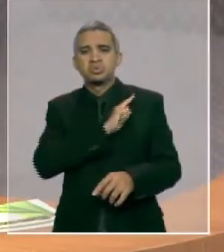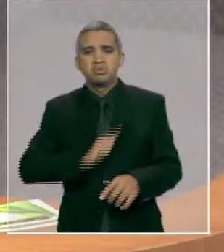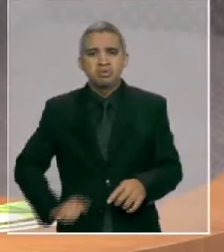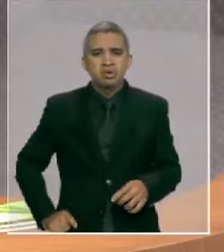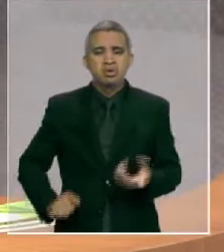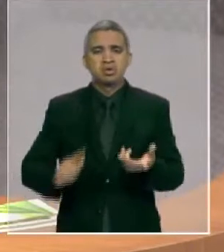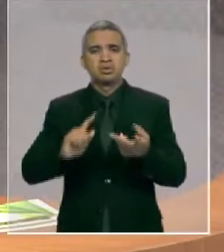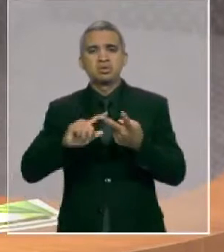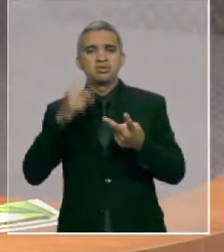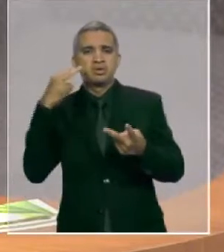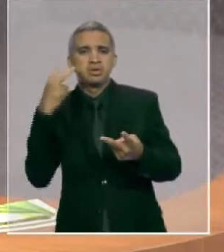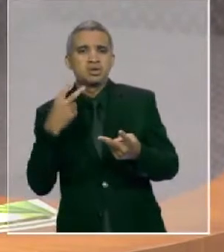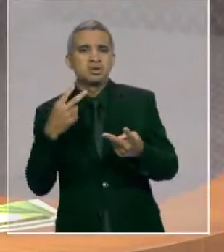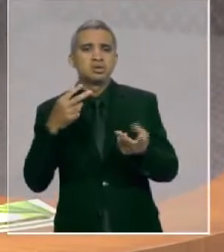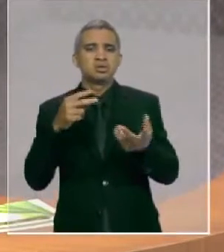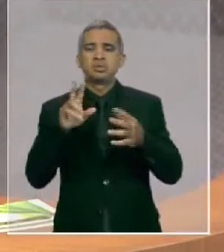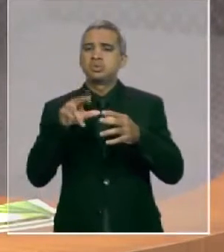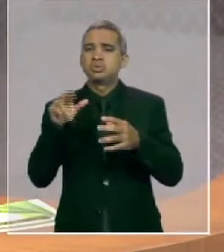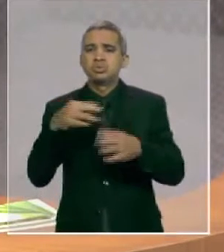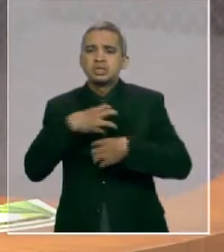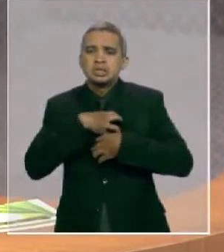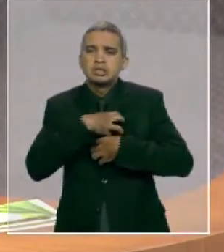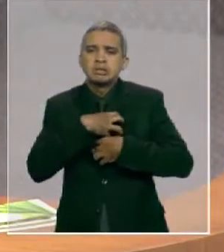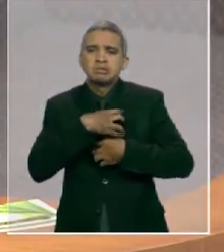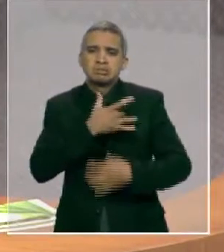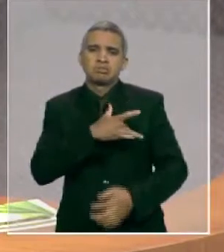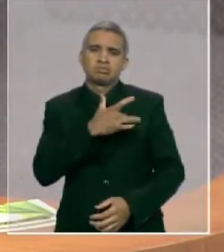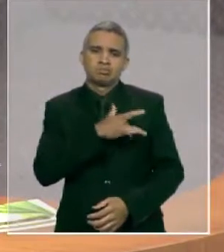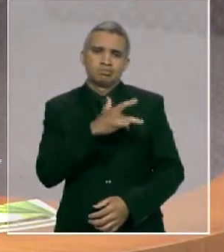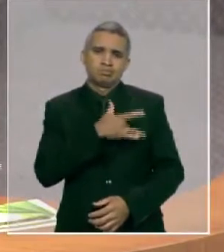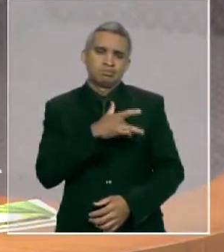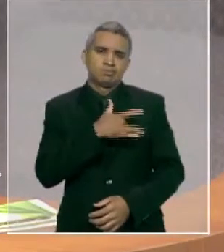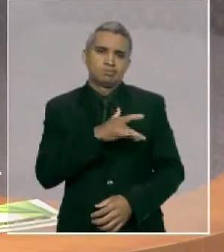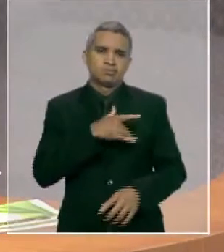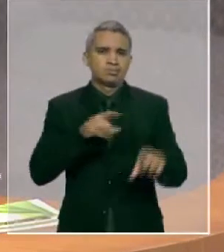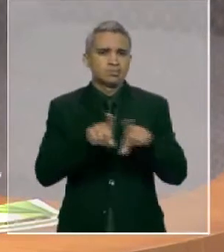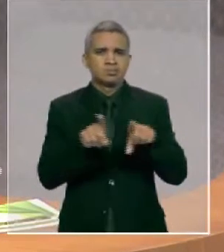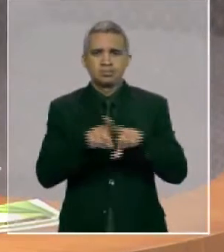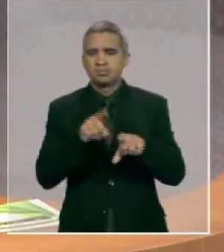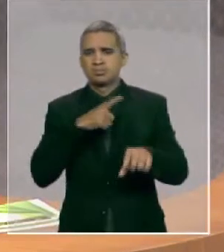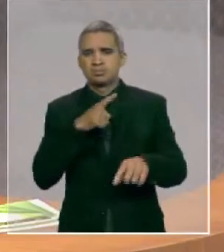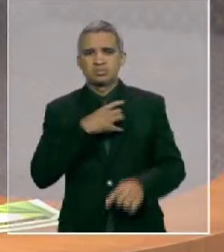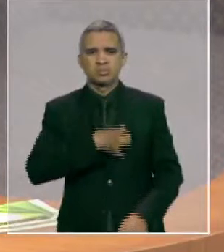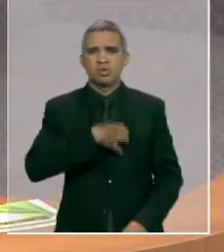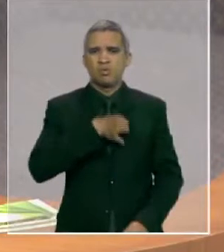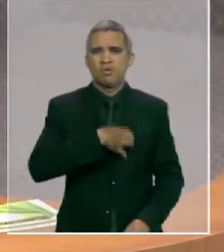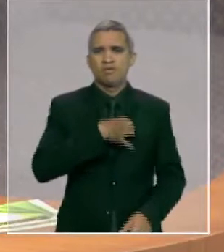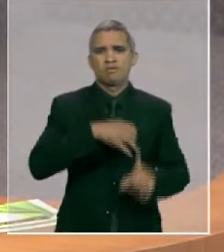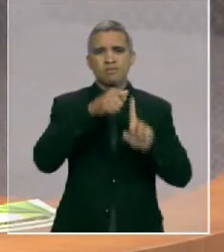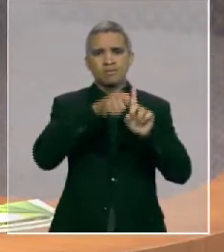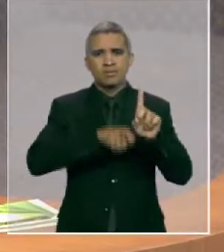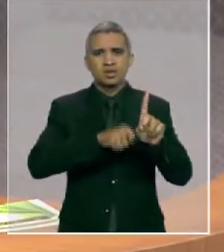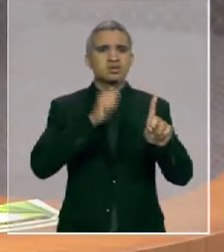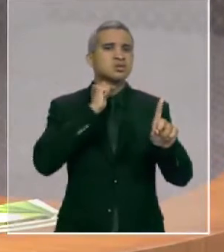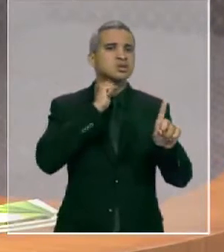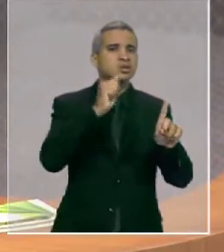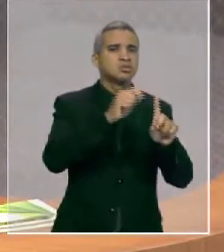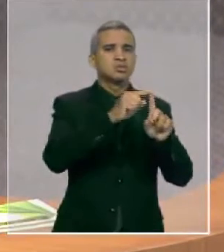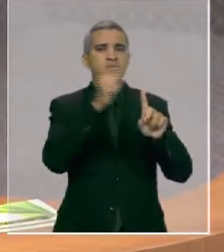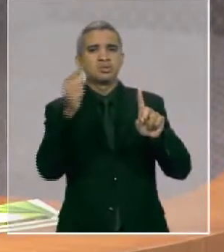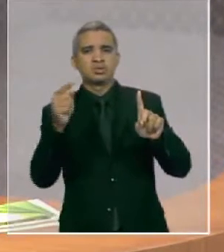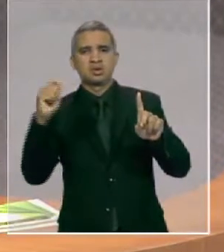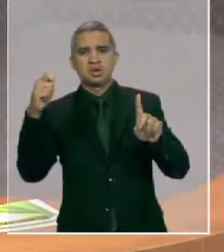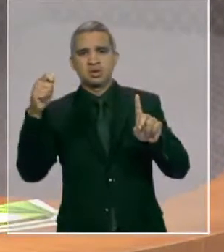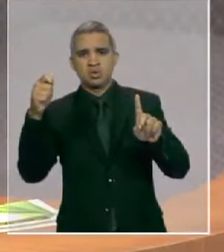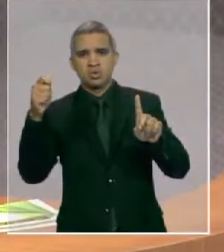minimizar o tamanho flagelo. Provoca a indignação lembrar que, entre os meses de abril e agosto de cada ano, a Baixada fica coberta por um